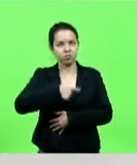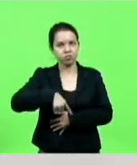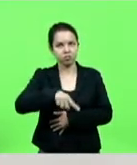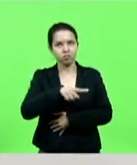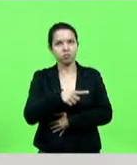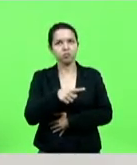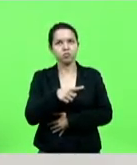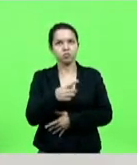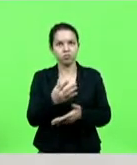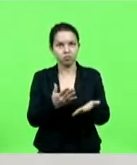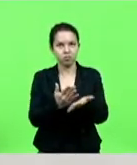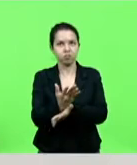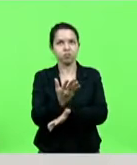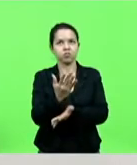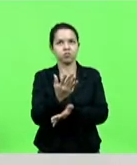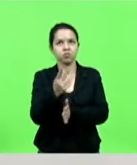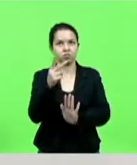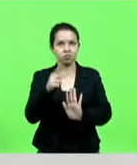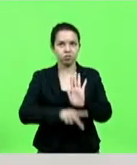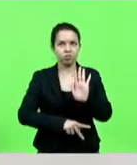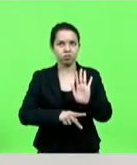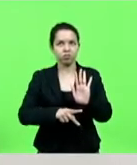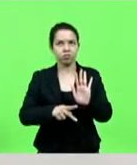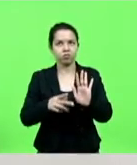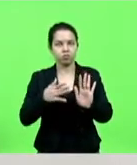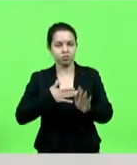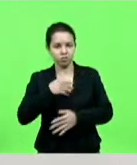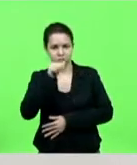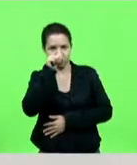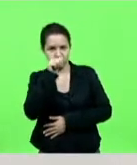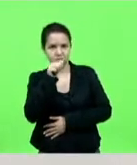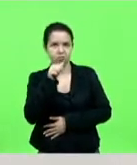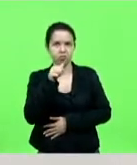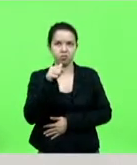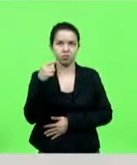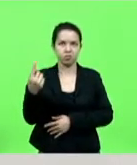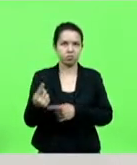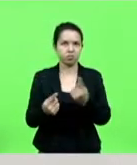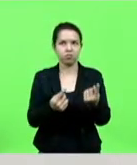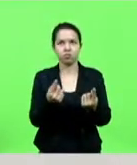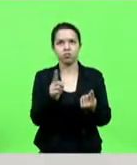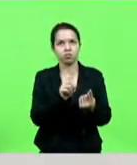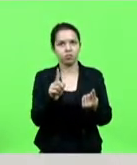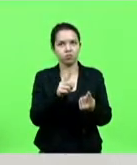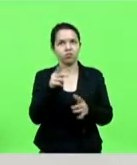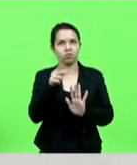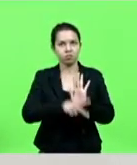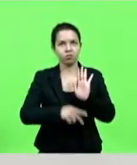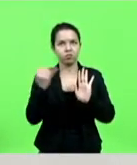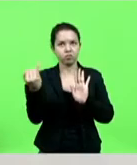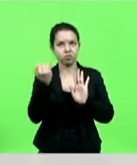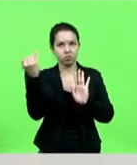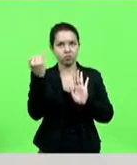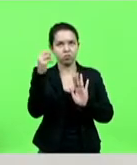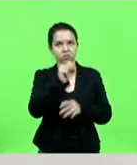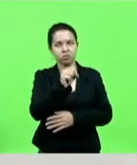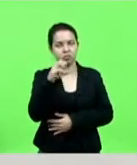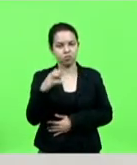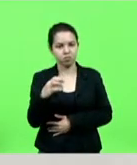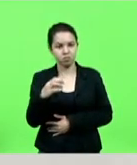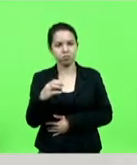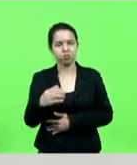aprovar. Esse projeto que não é do João, não é de fulano nem de Beltrano, é um projeto importante para Santa Catarina, que segue